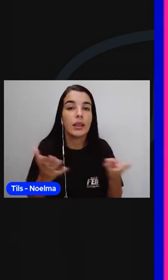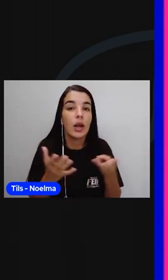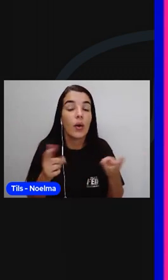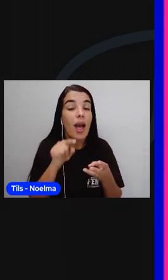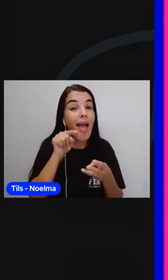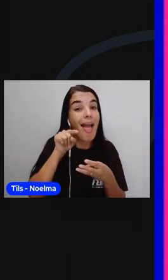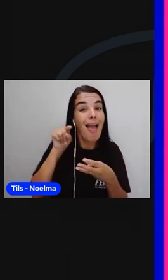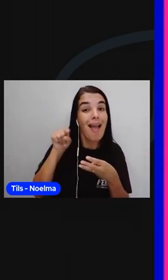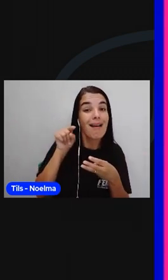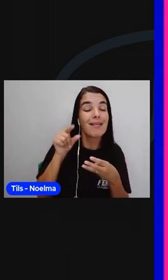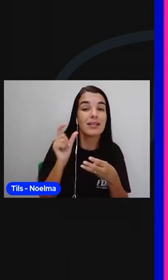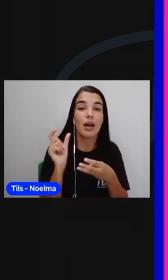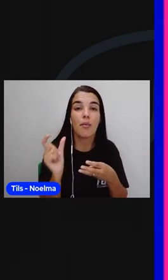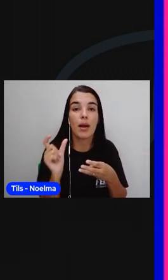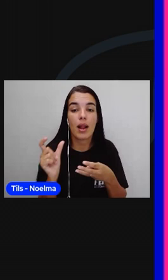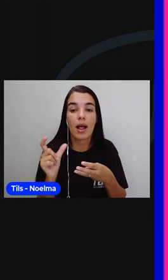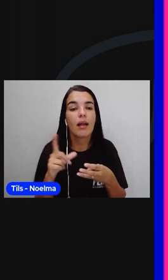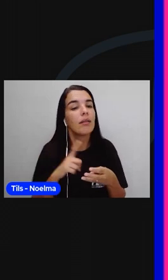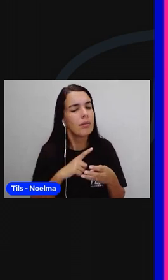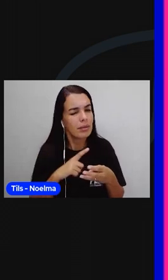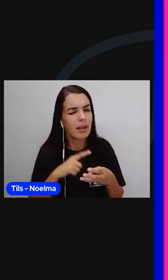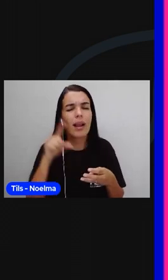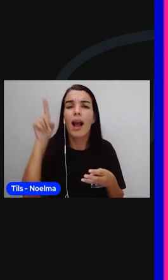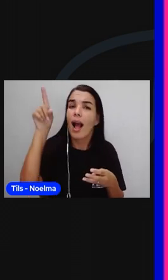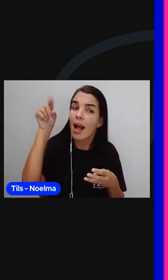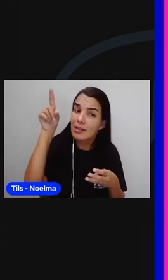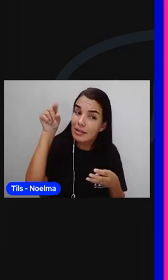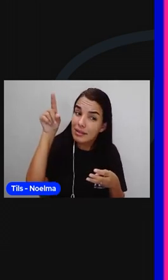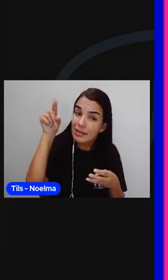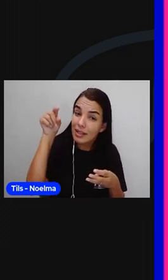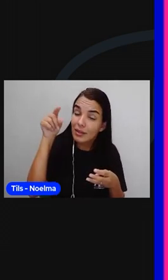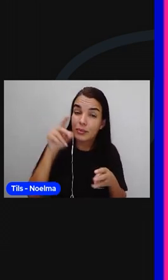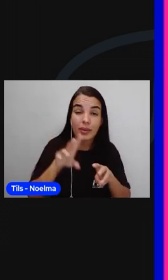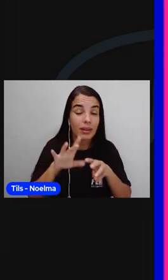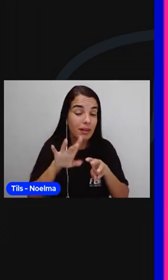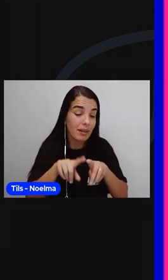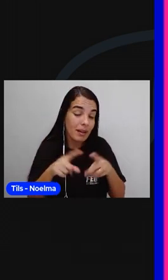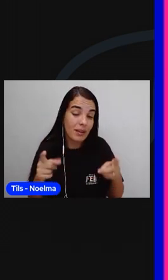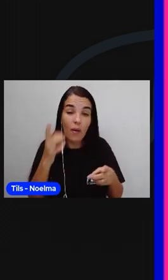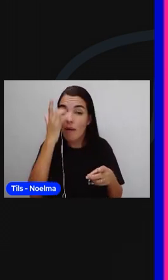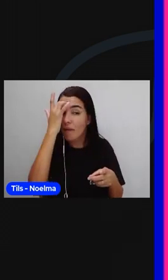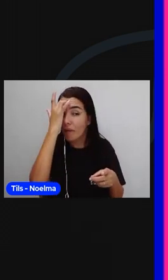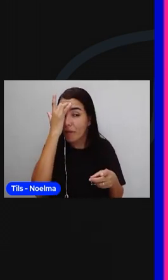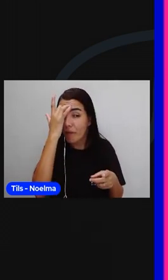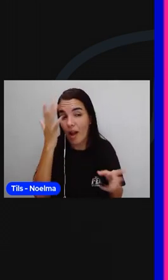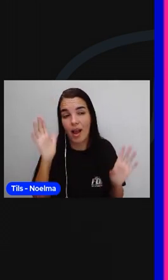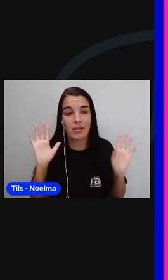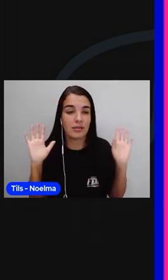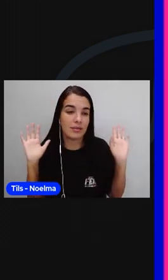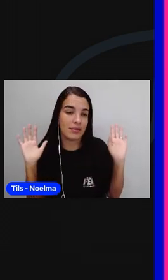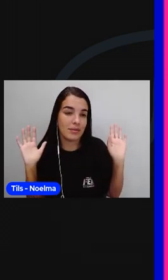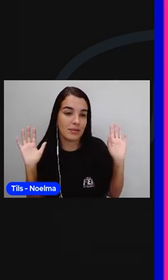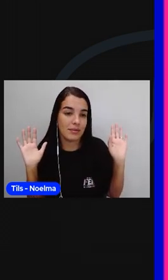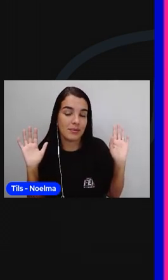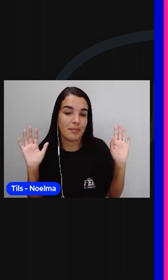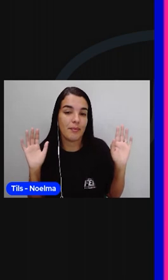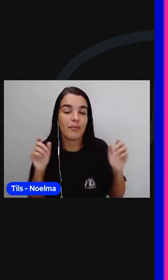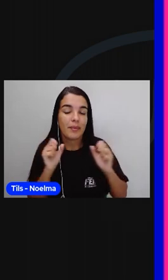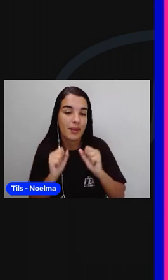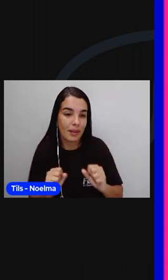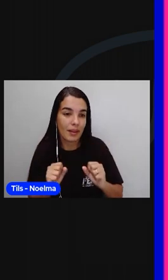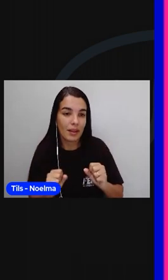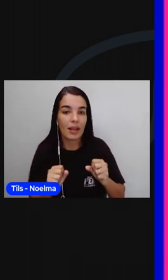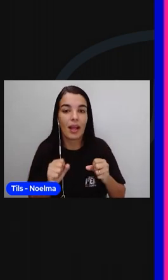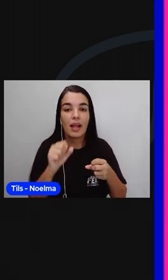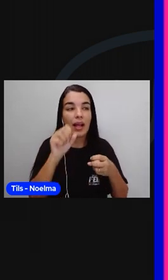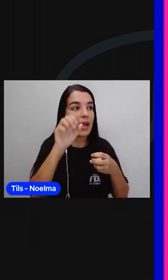Libélula. Esta também é uma palavra acentuada. Então, nós já sabemos que a sílaba mais forte é aquela que tem o